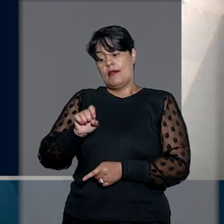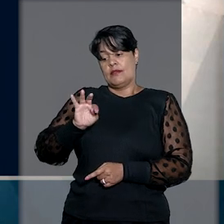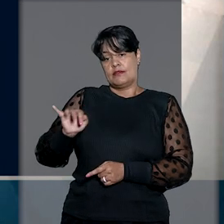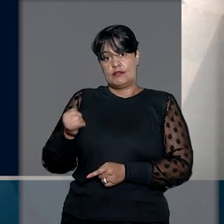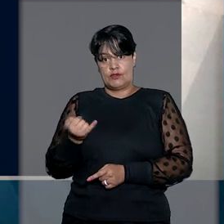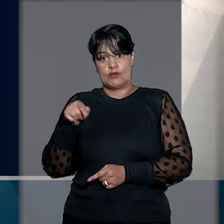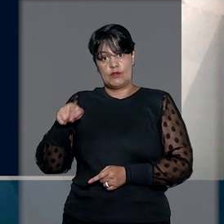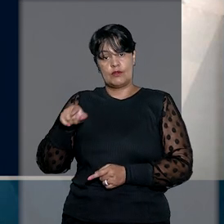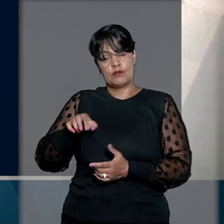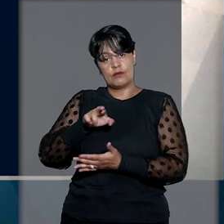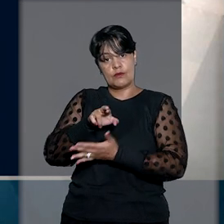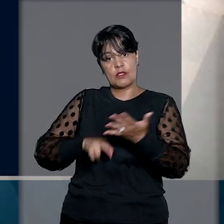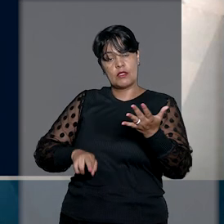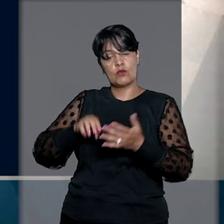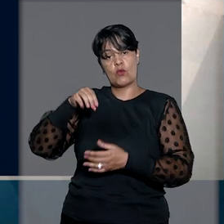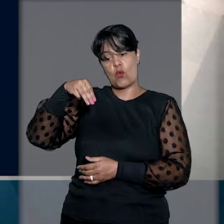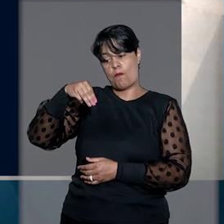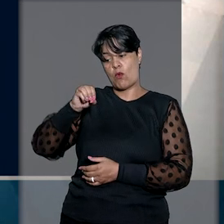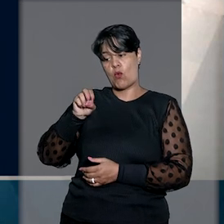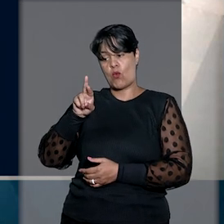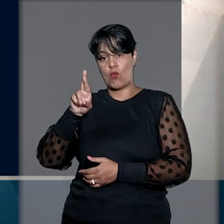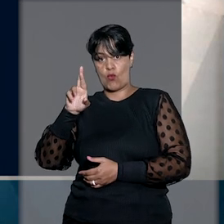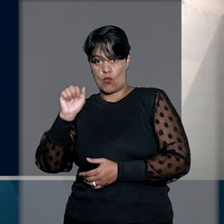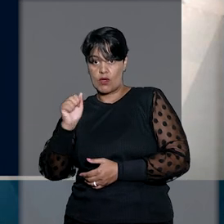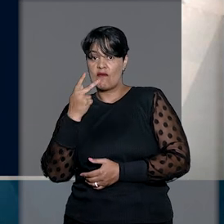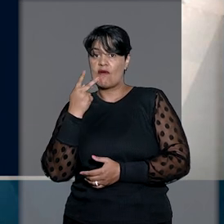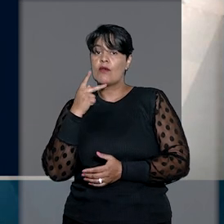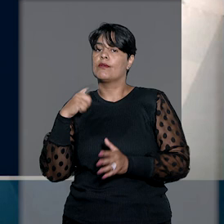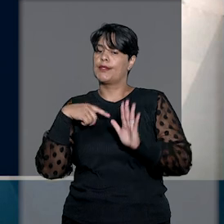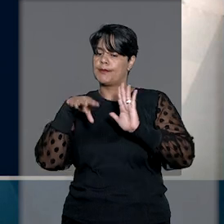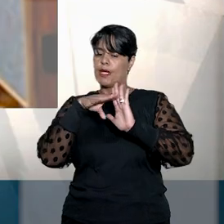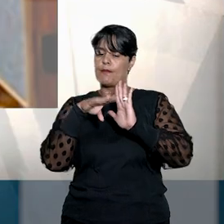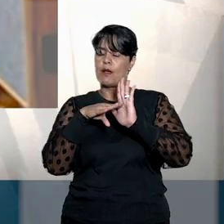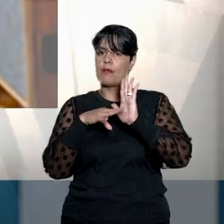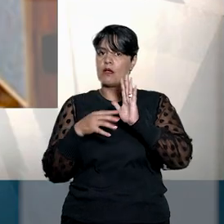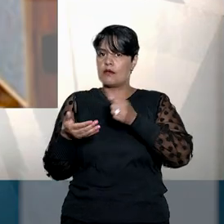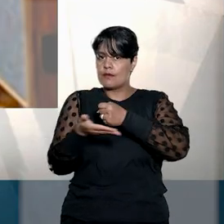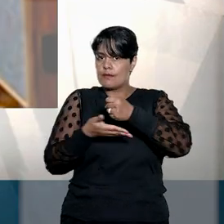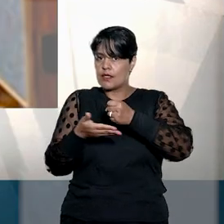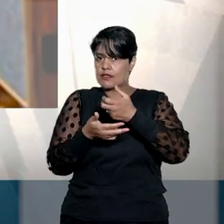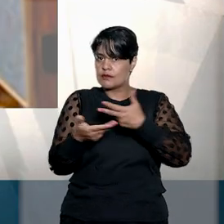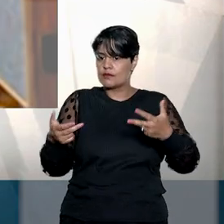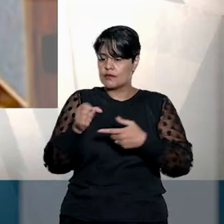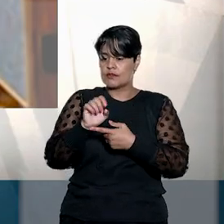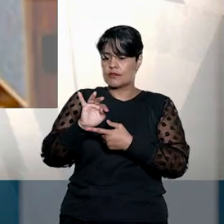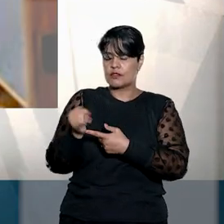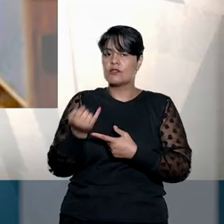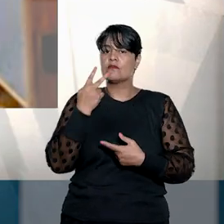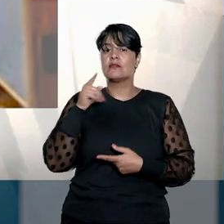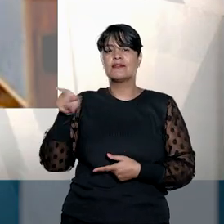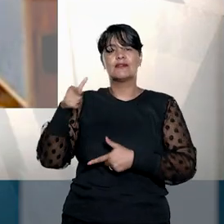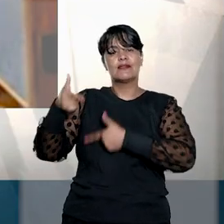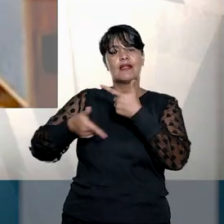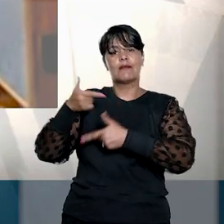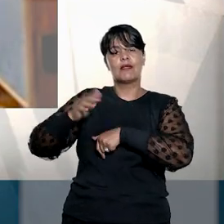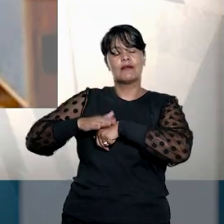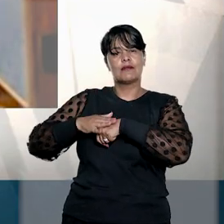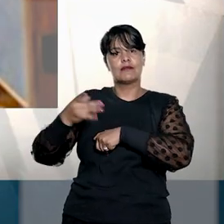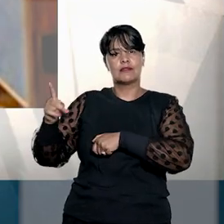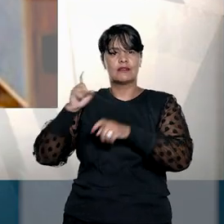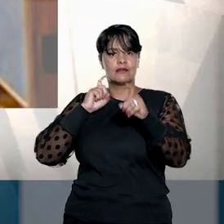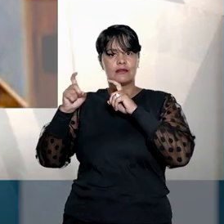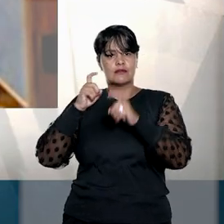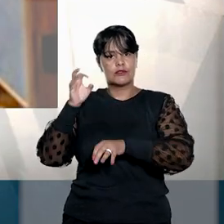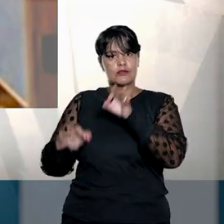Brasil, o ministro Moura Ribeiro, citou precedentes do STJ no sentido de que as atividades do administrador judicial